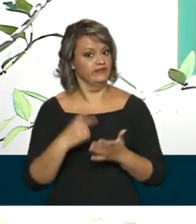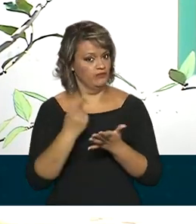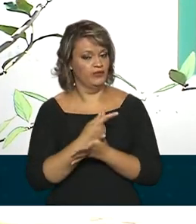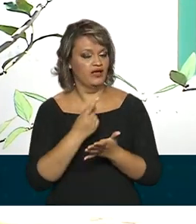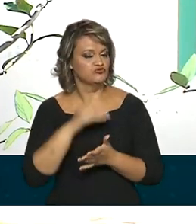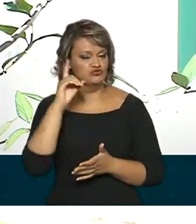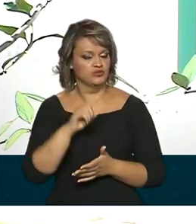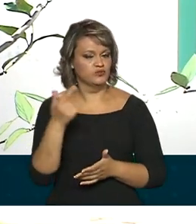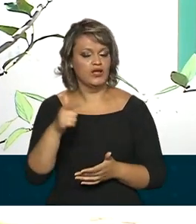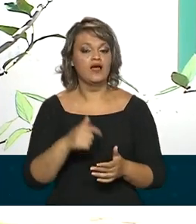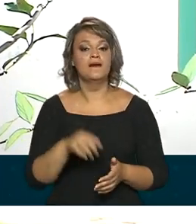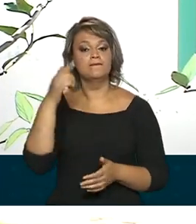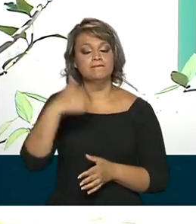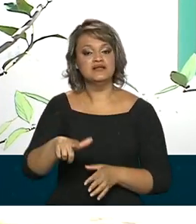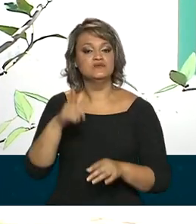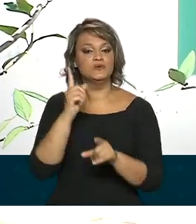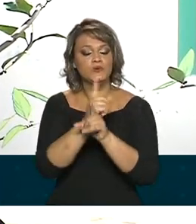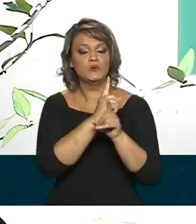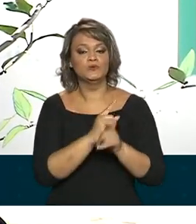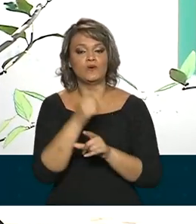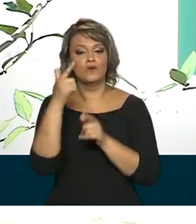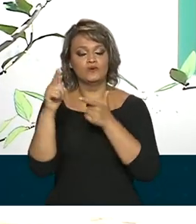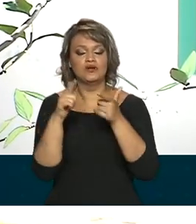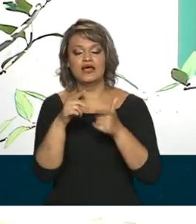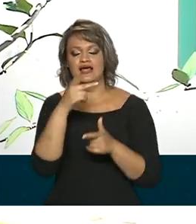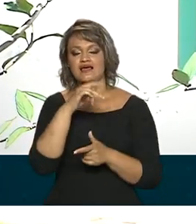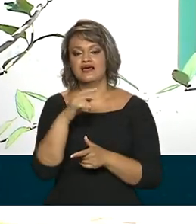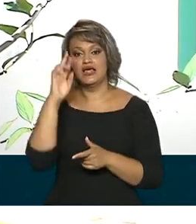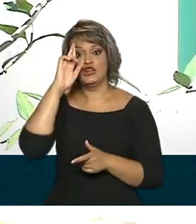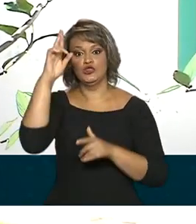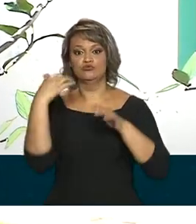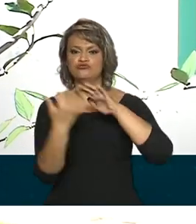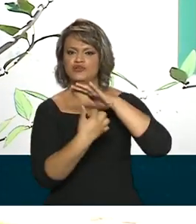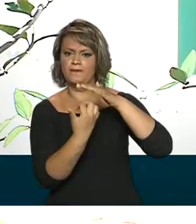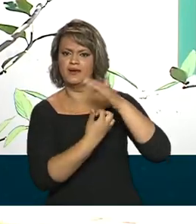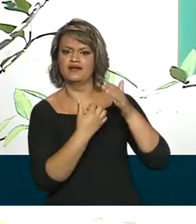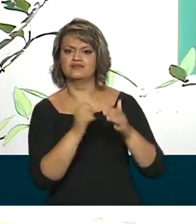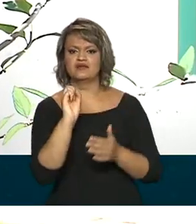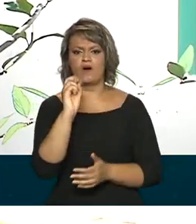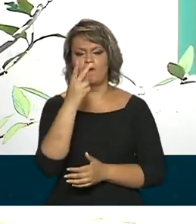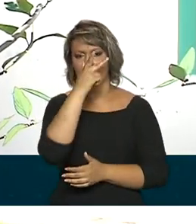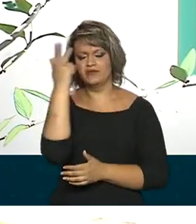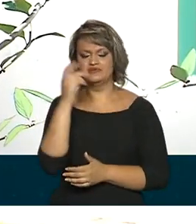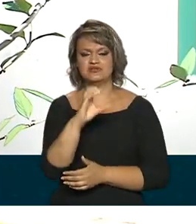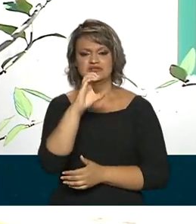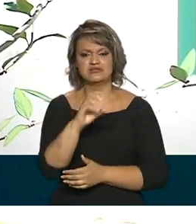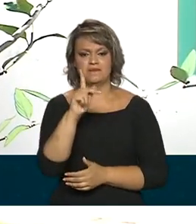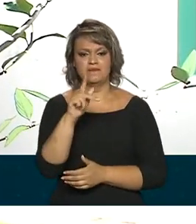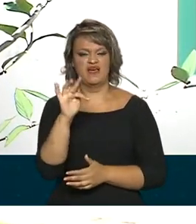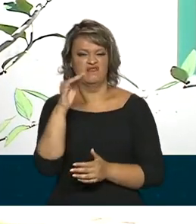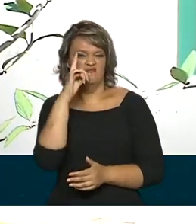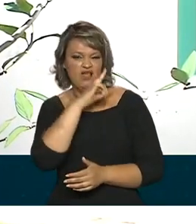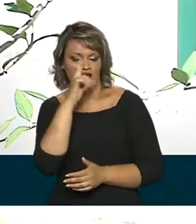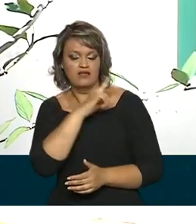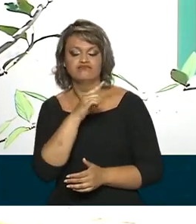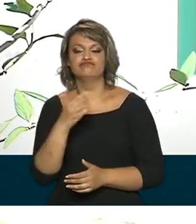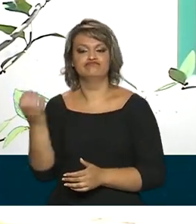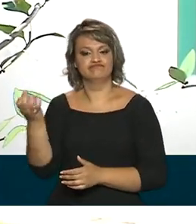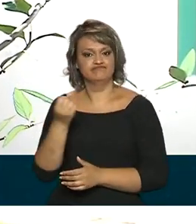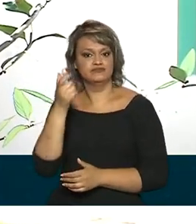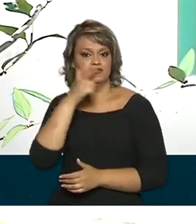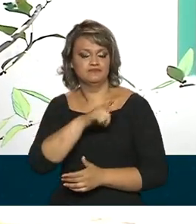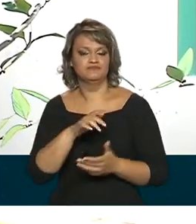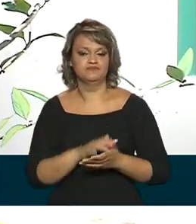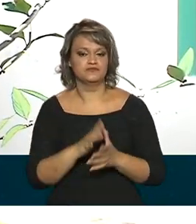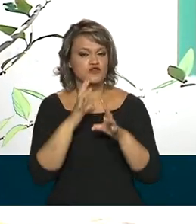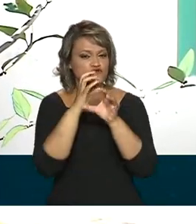também, foram identificadas situações envolvendo empresários e também pessoas que estavam com o CPF irregular. Considerado o volume